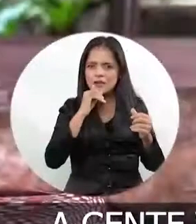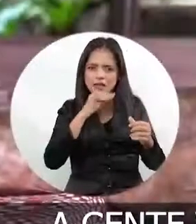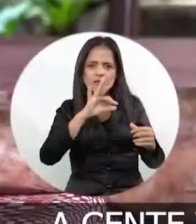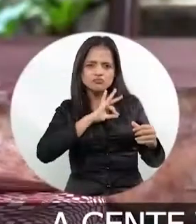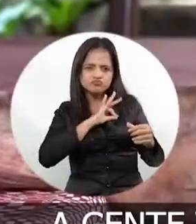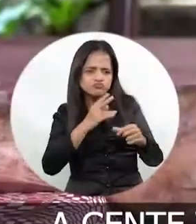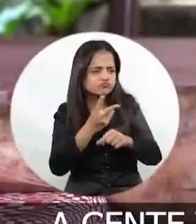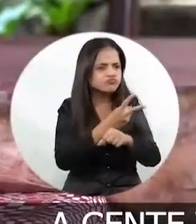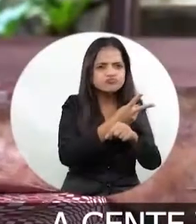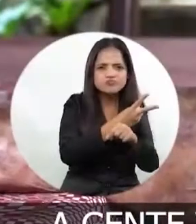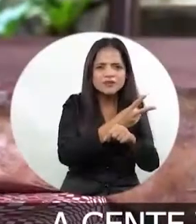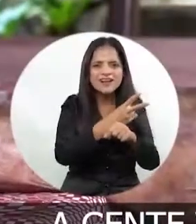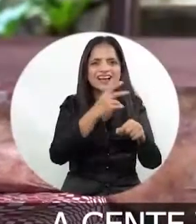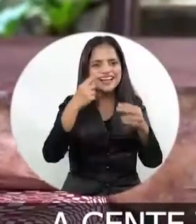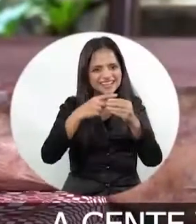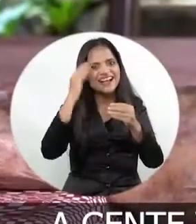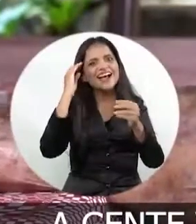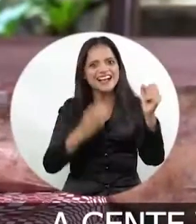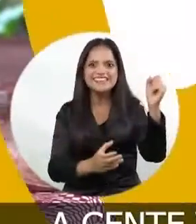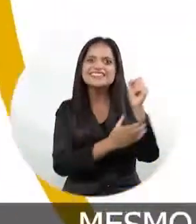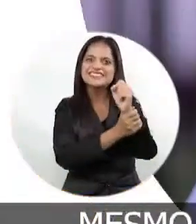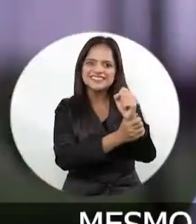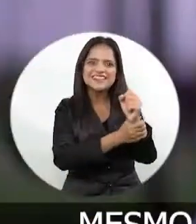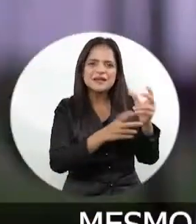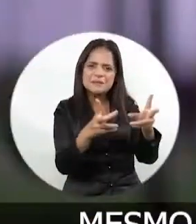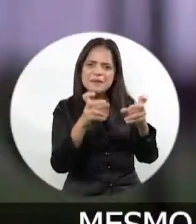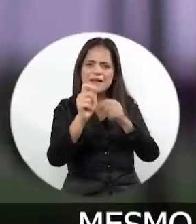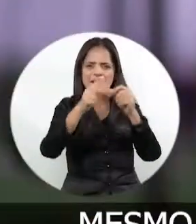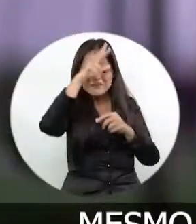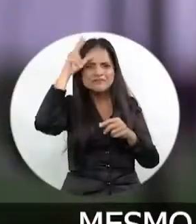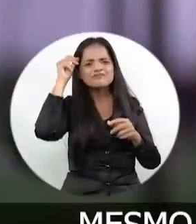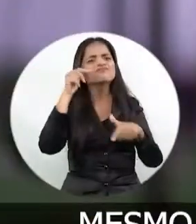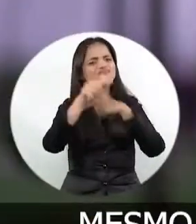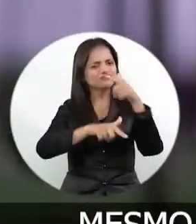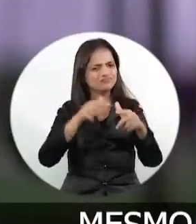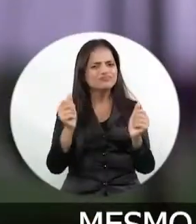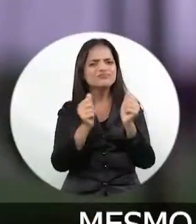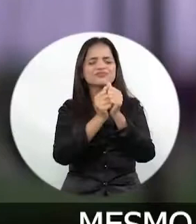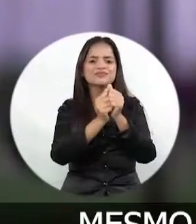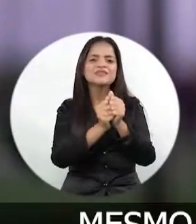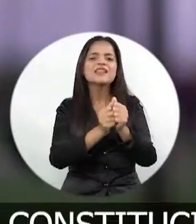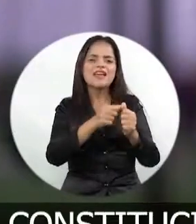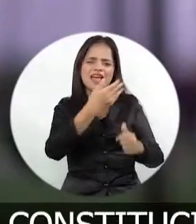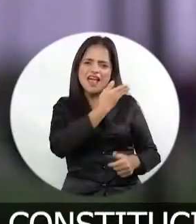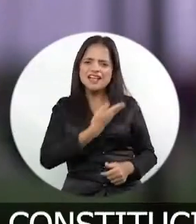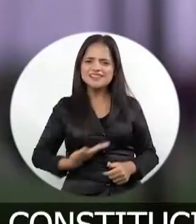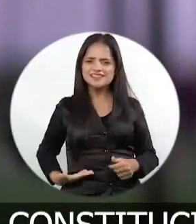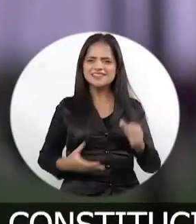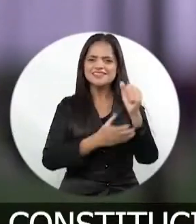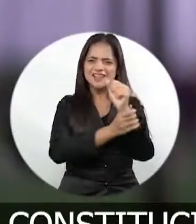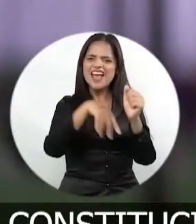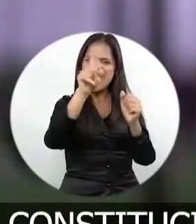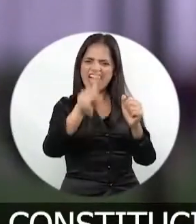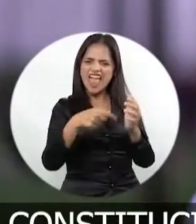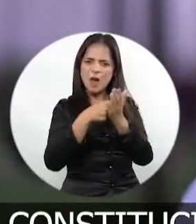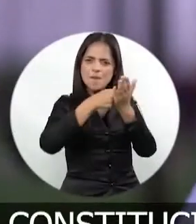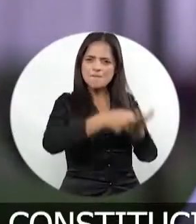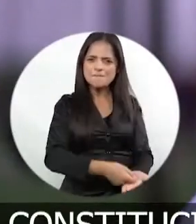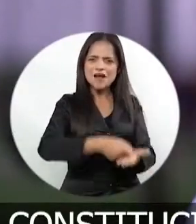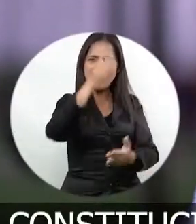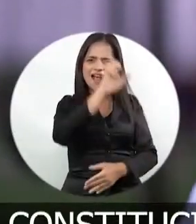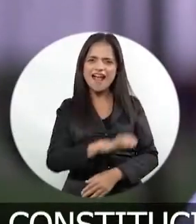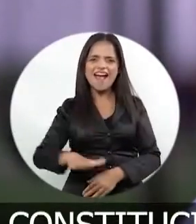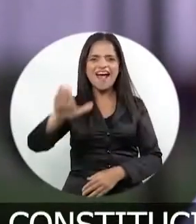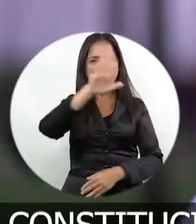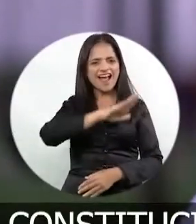A gente vê que a prefeitura e a polícia estão juntos. Mesmo a segurança pública sendo uma obrigação constitucional do Estado, a